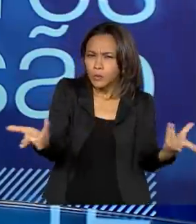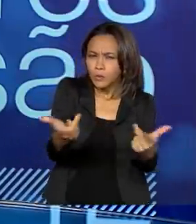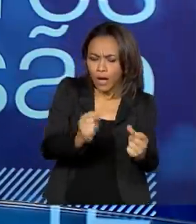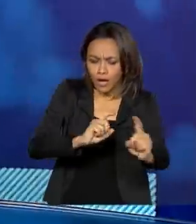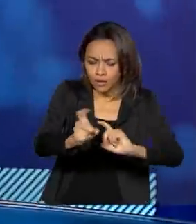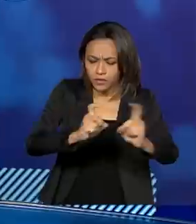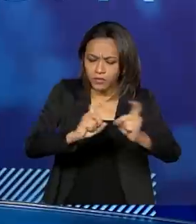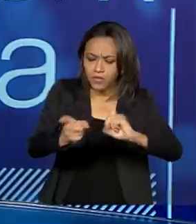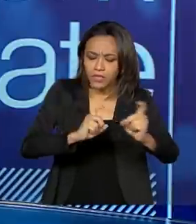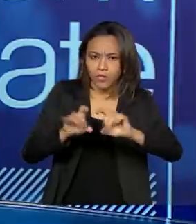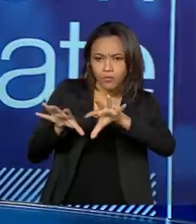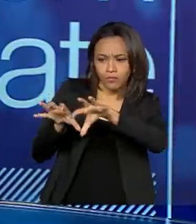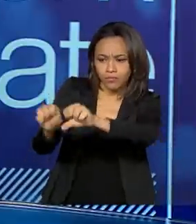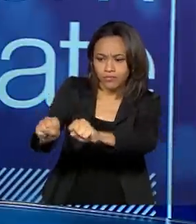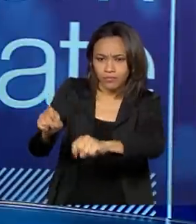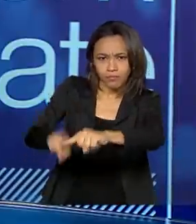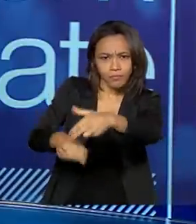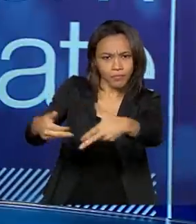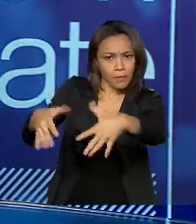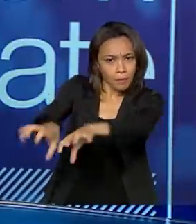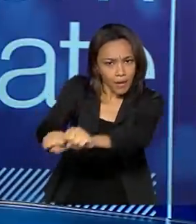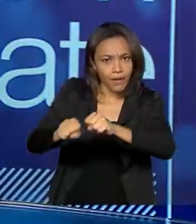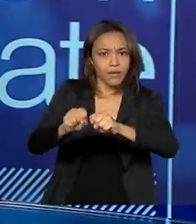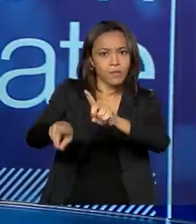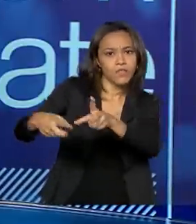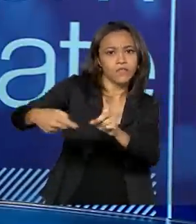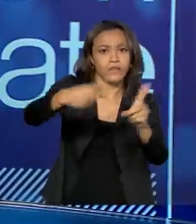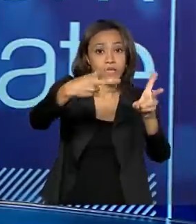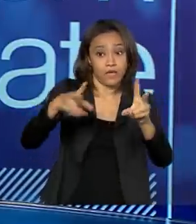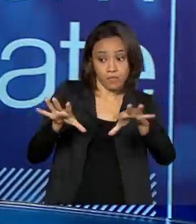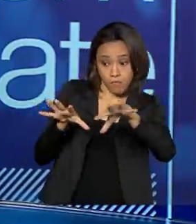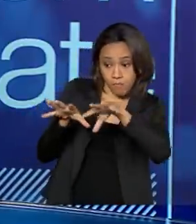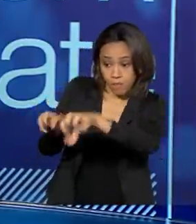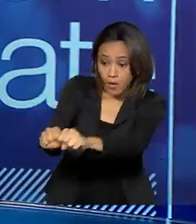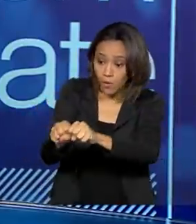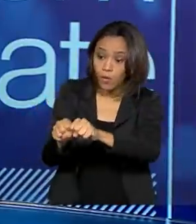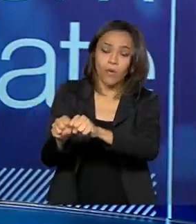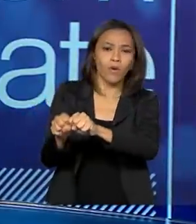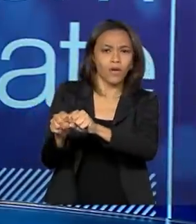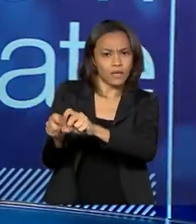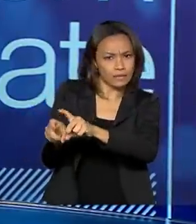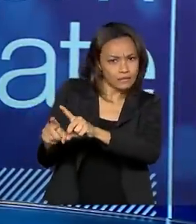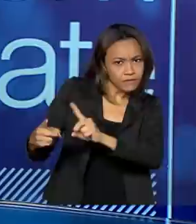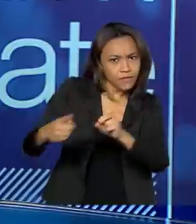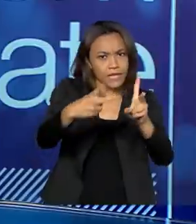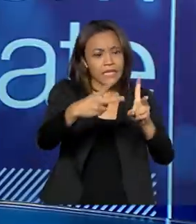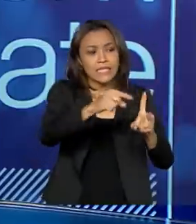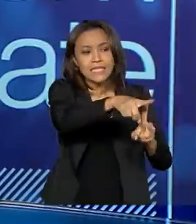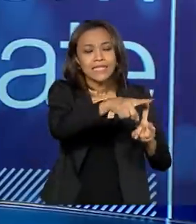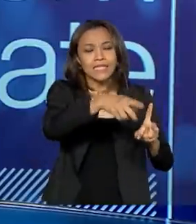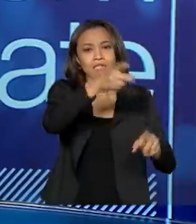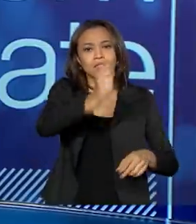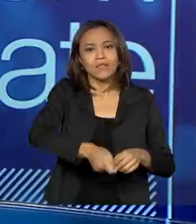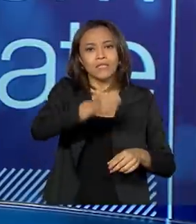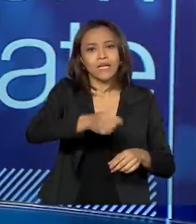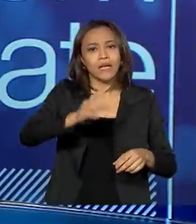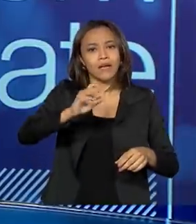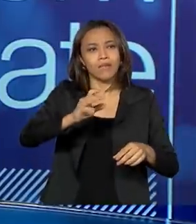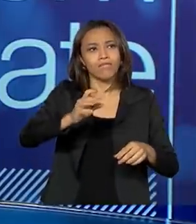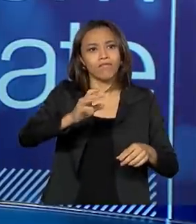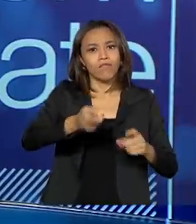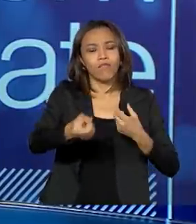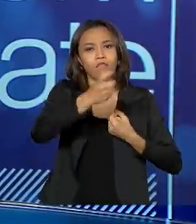gestão de ativos. Ela possibilita, por exemplo, que uma vez alienado antecipadamente um bem, se houver reversão dessa decisão